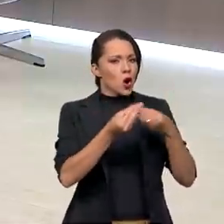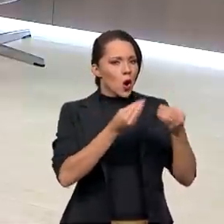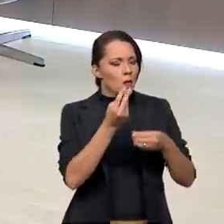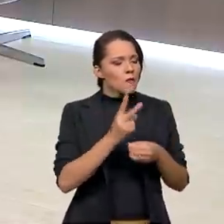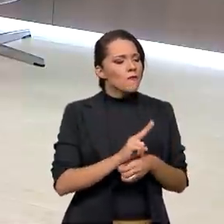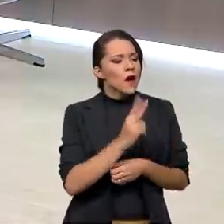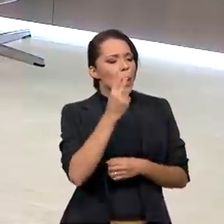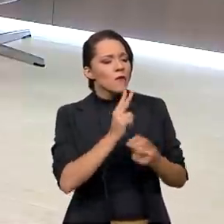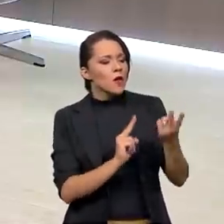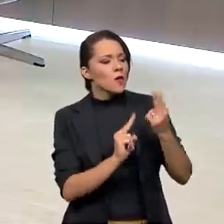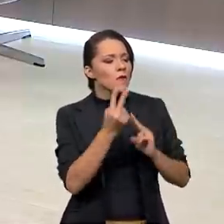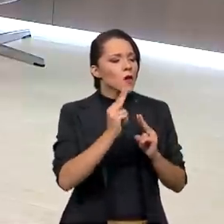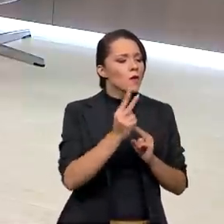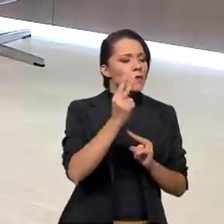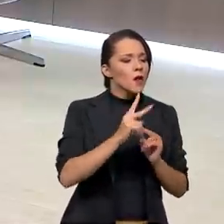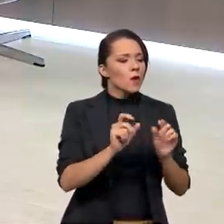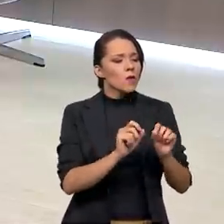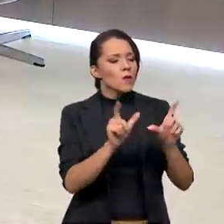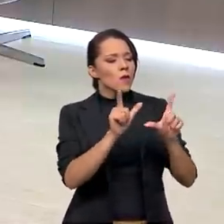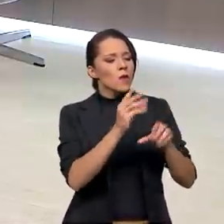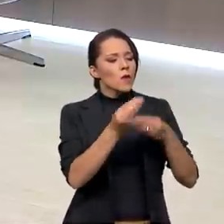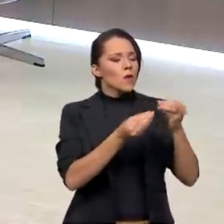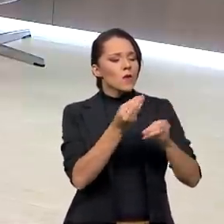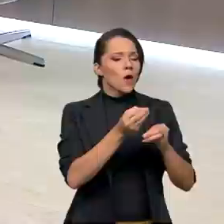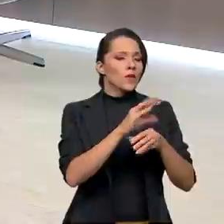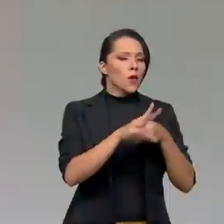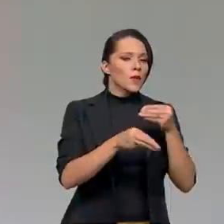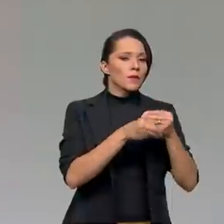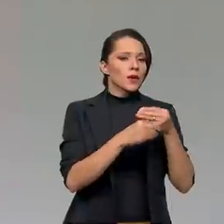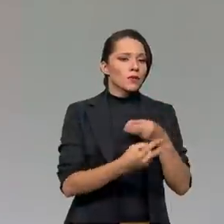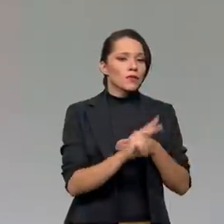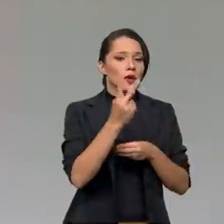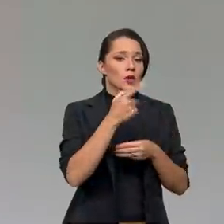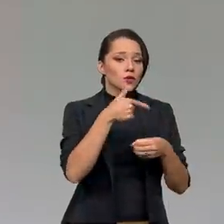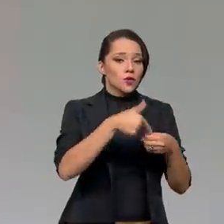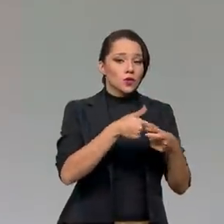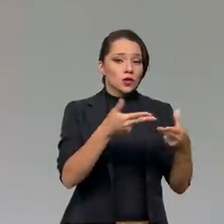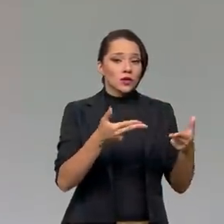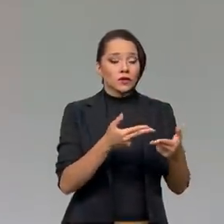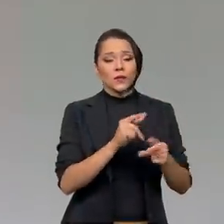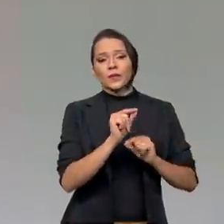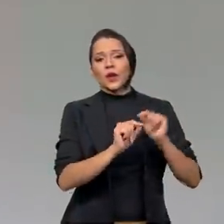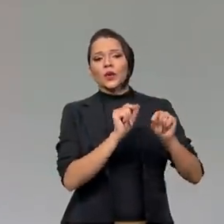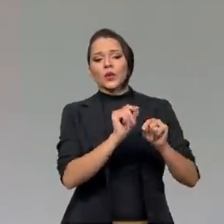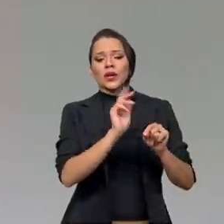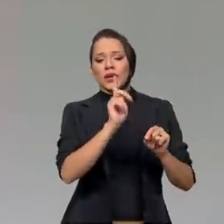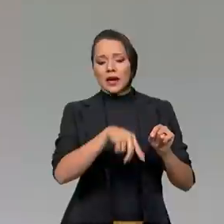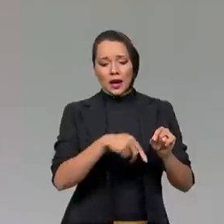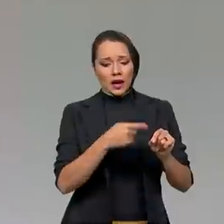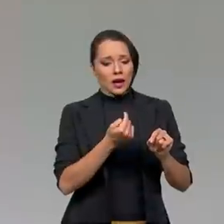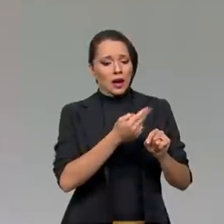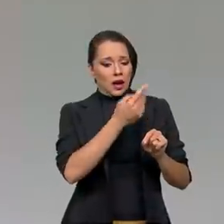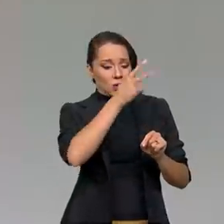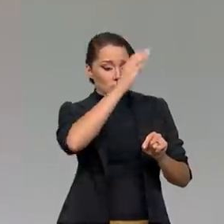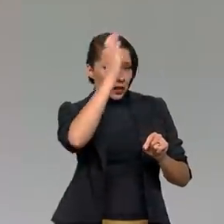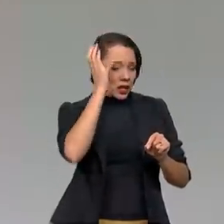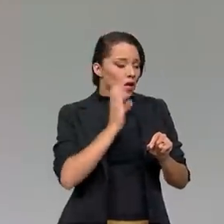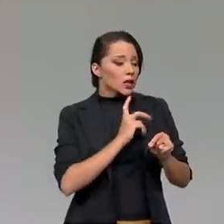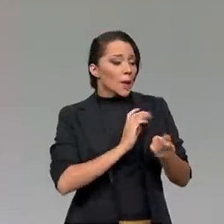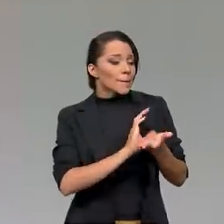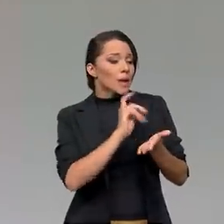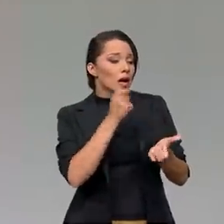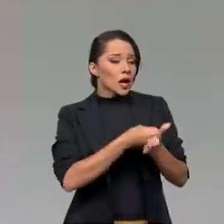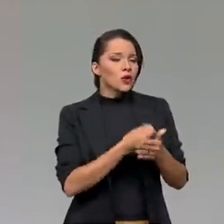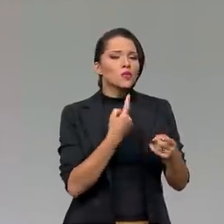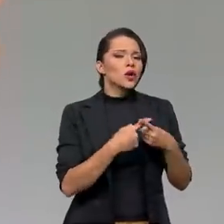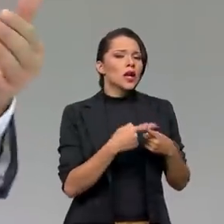combustíveis, como esses componentes, eles complementam ali o preço dos combustíveis e o que os consumidores estão pagando.